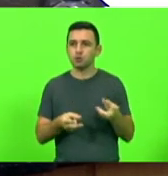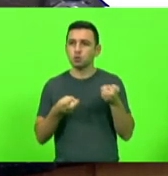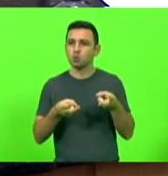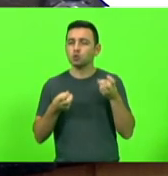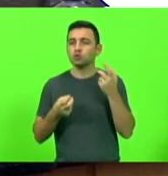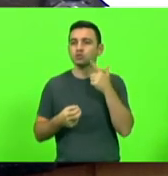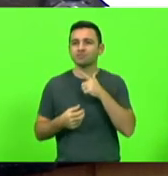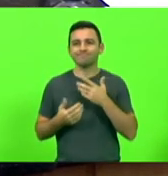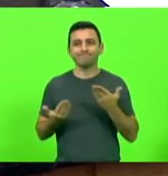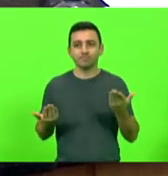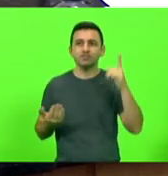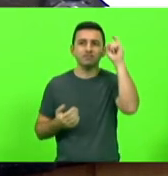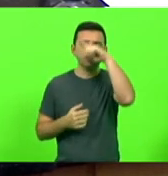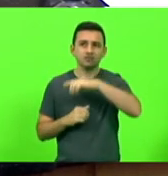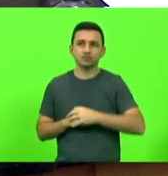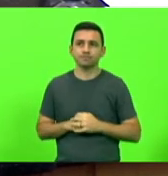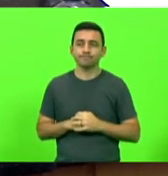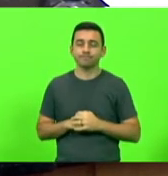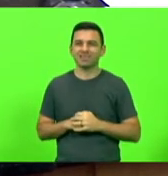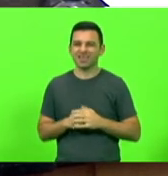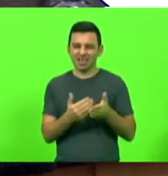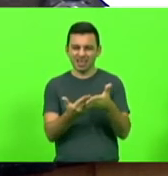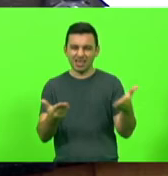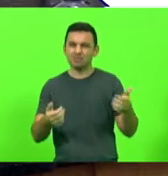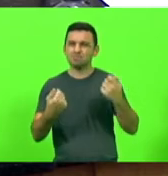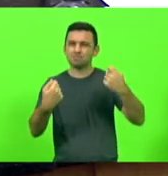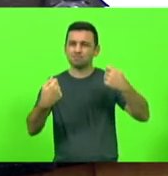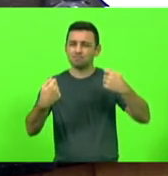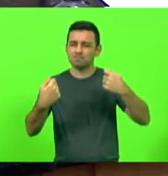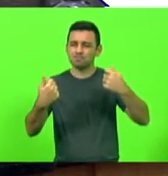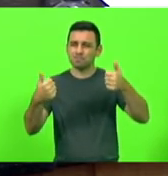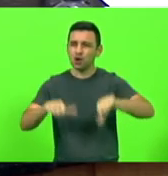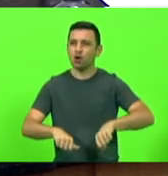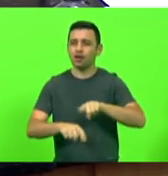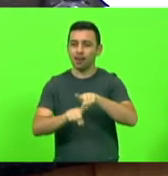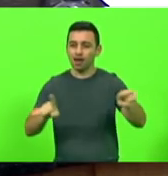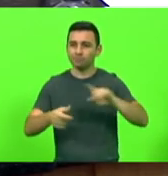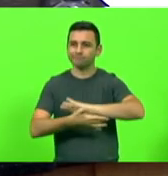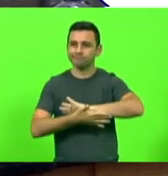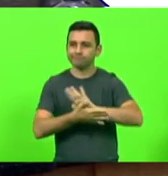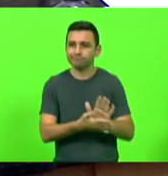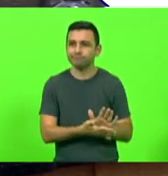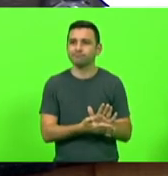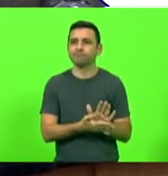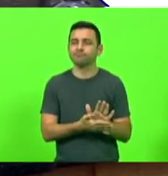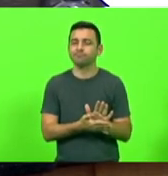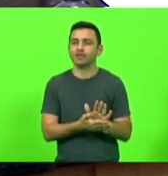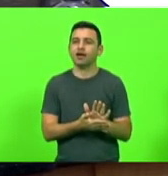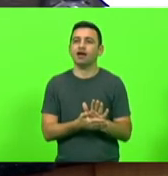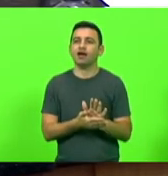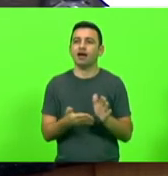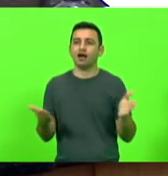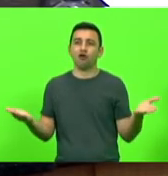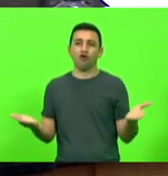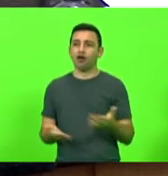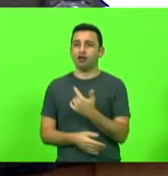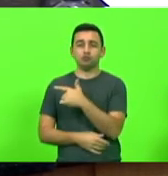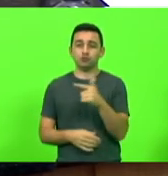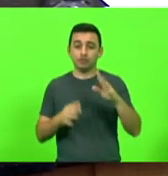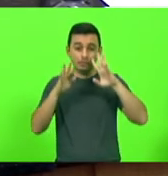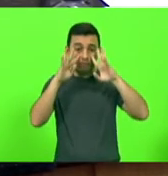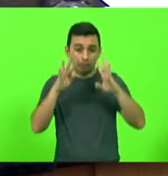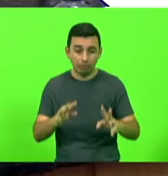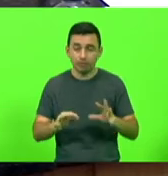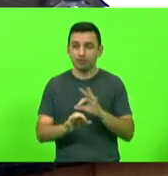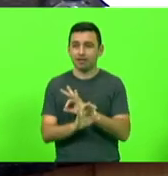sentido esse setor que foi tão magoado durante essa crise não ter aqui a atenção dos